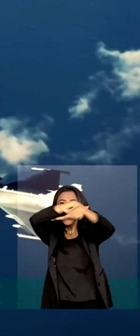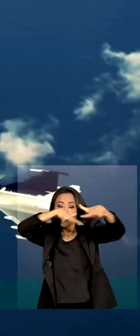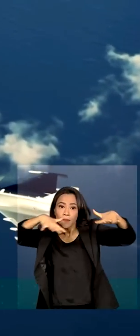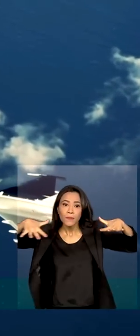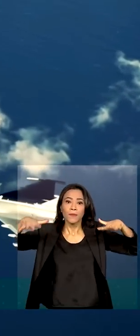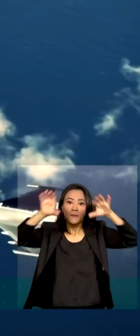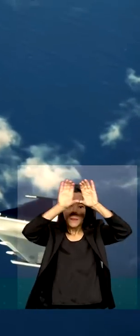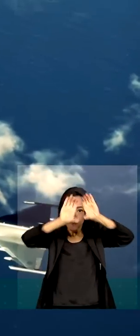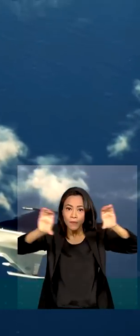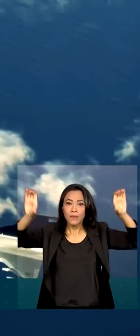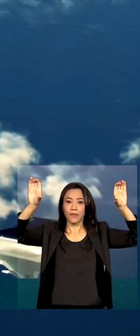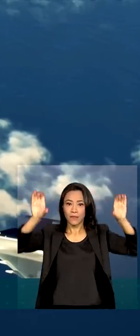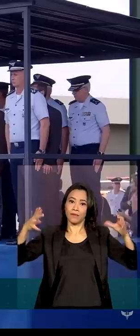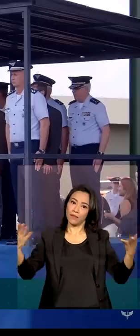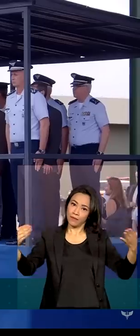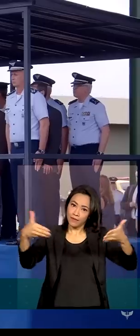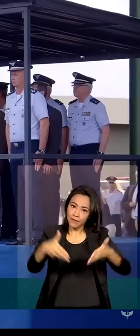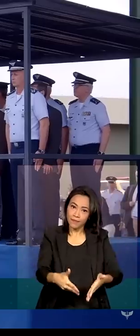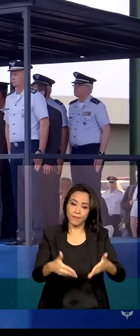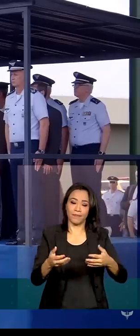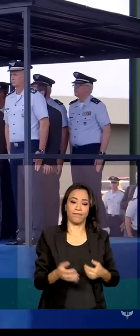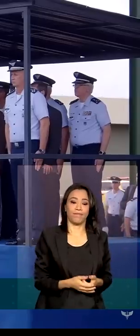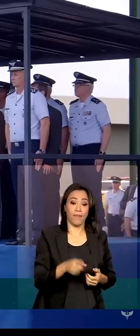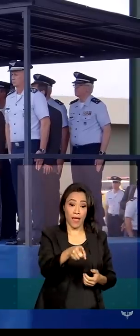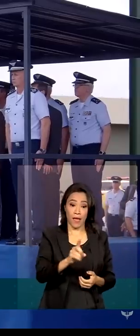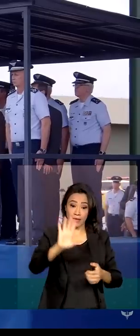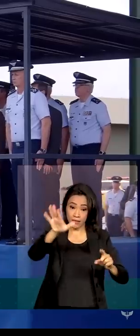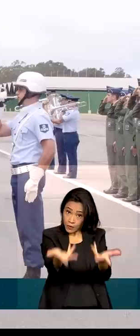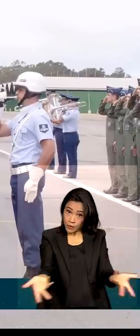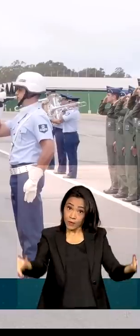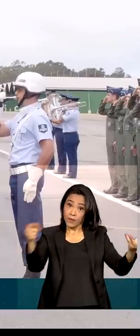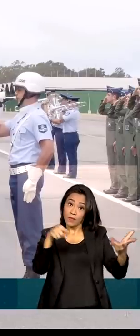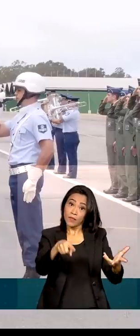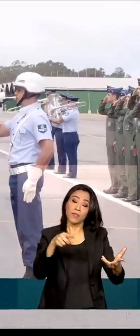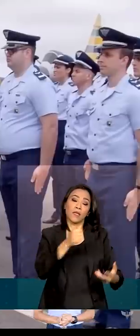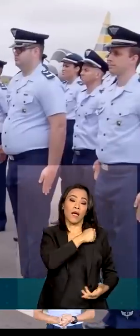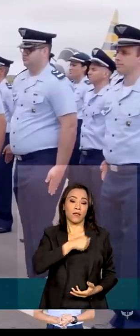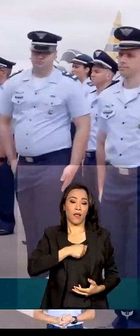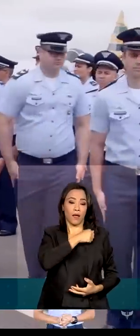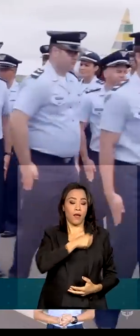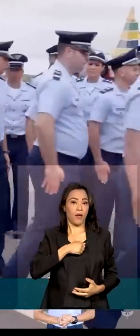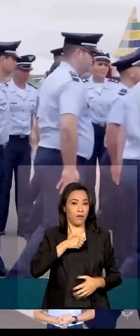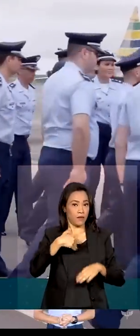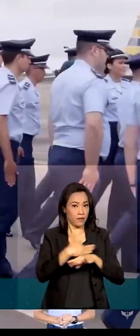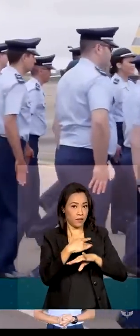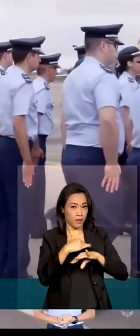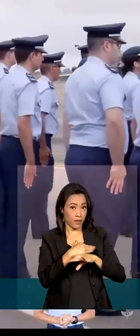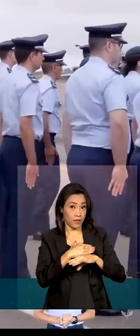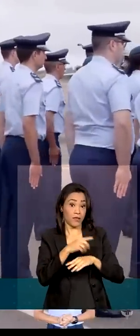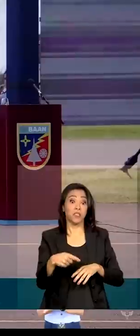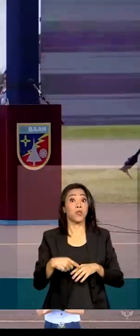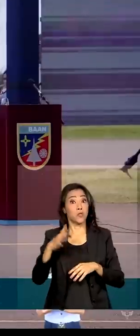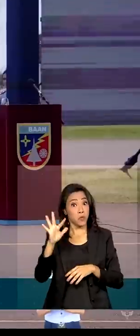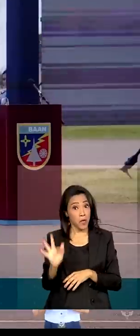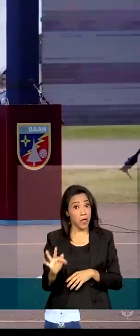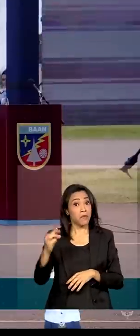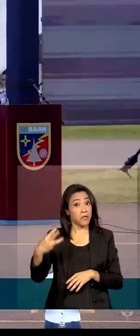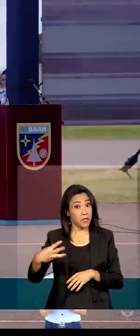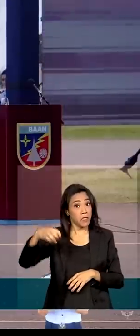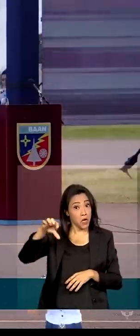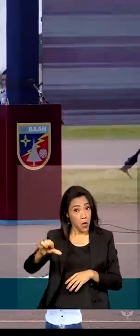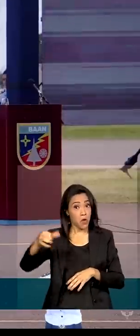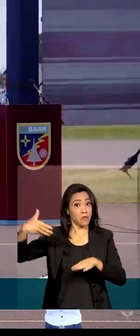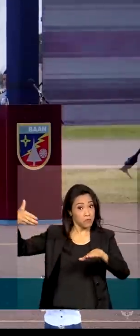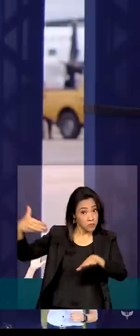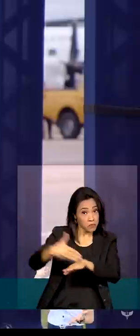integrar o território nacional. Esta solenidade em Anápolis marcou oficialmente a entrada dos F-39 Gripen